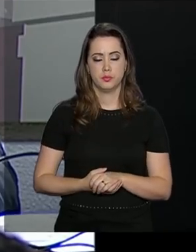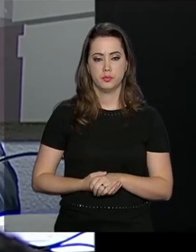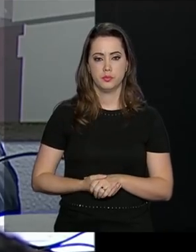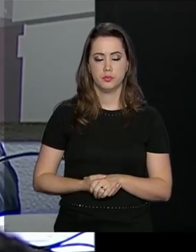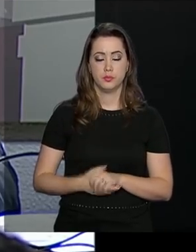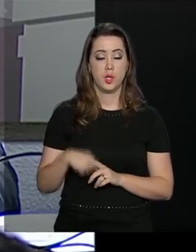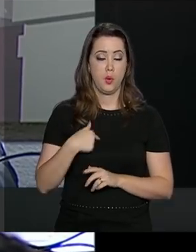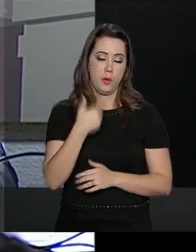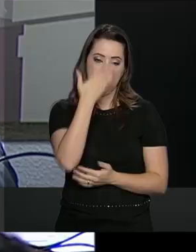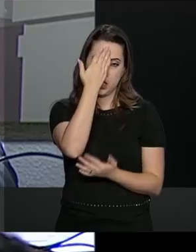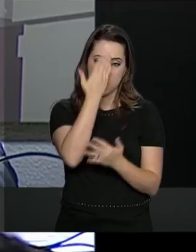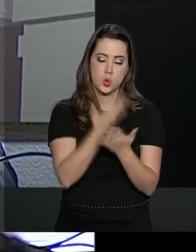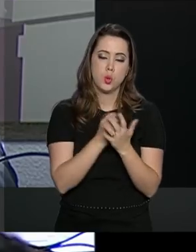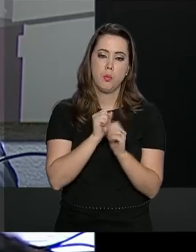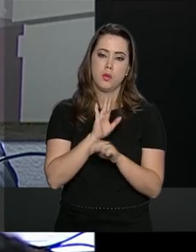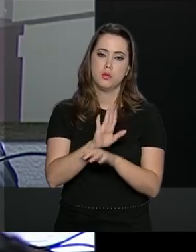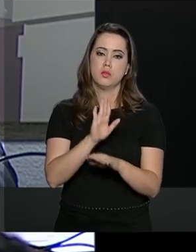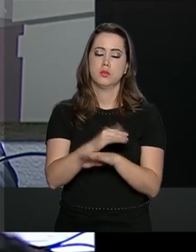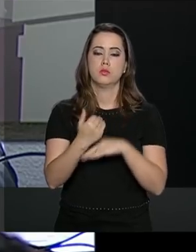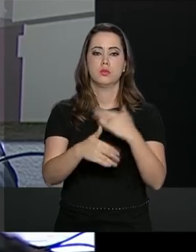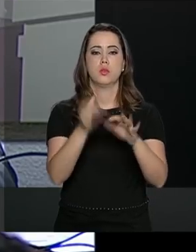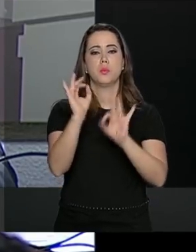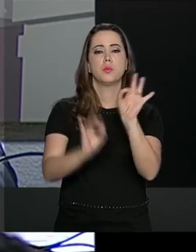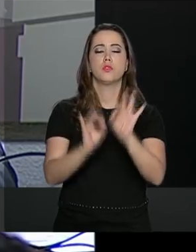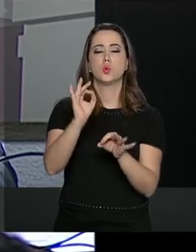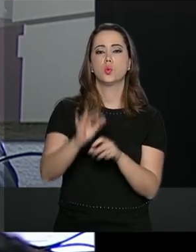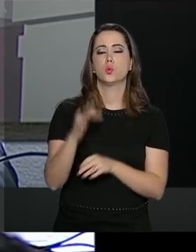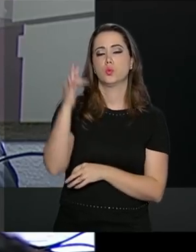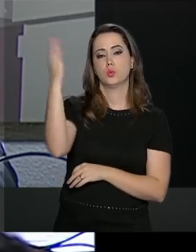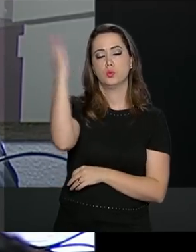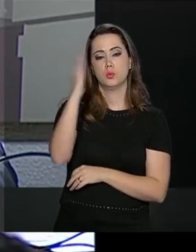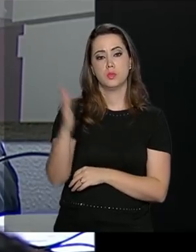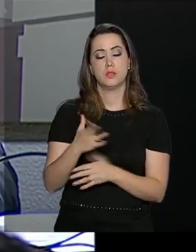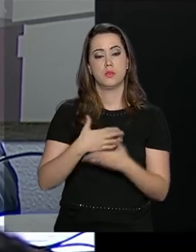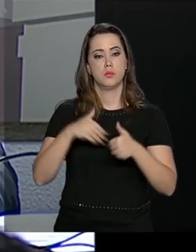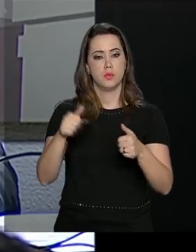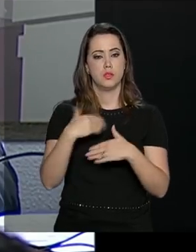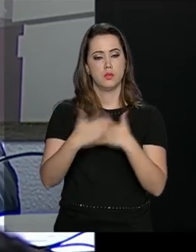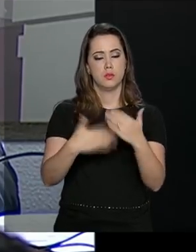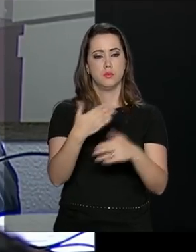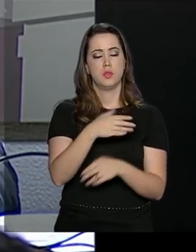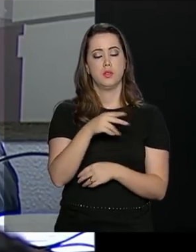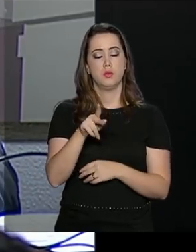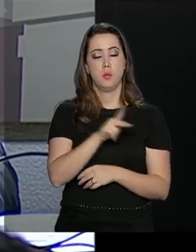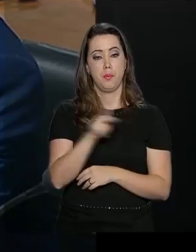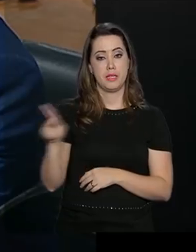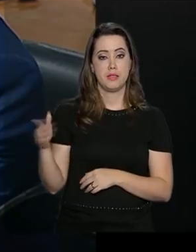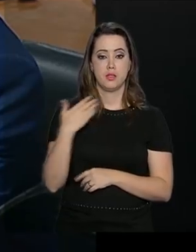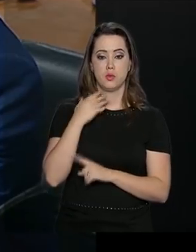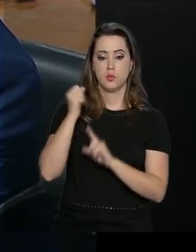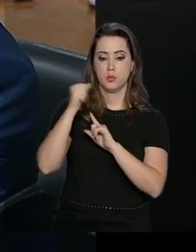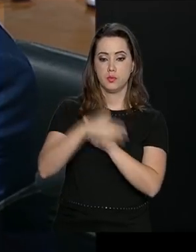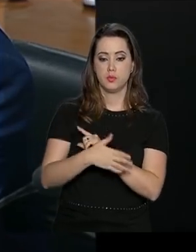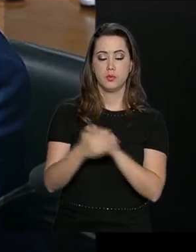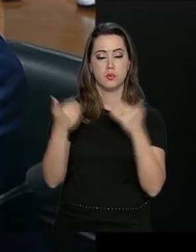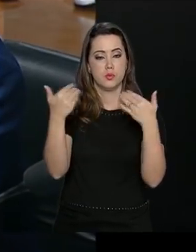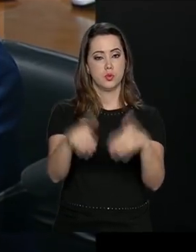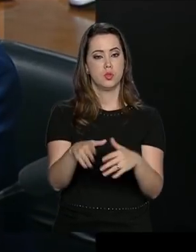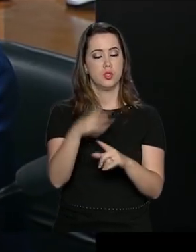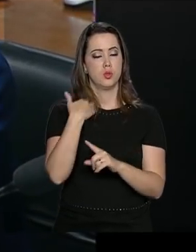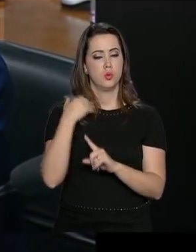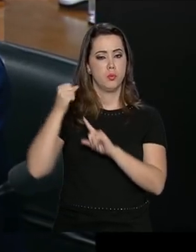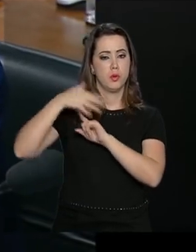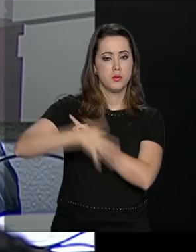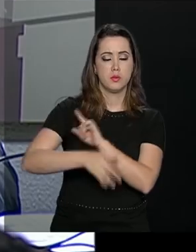Estou convicto que posso contribuir para o desenho de um país melhor no desempenho do cargo de presidente do Banco Central do Brasil. À frente do Banco